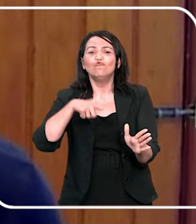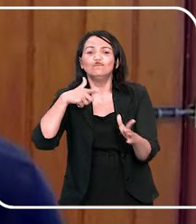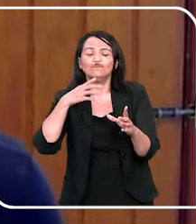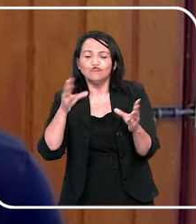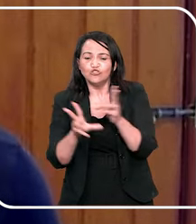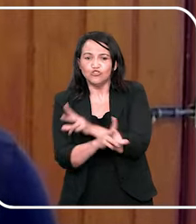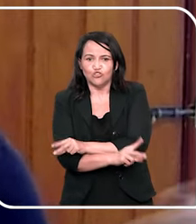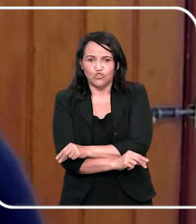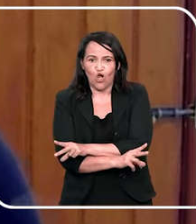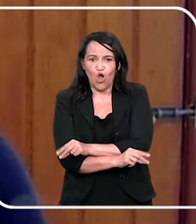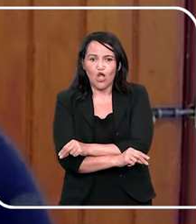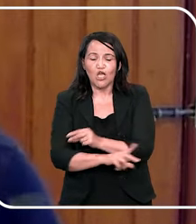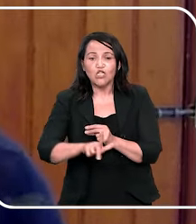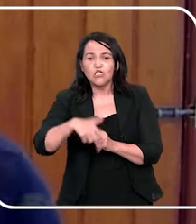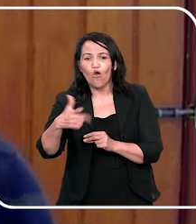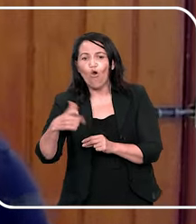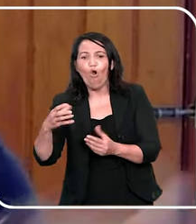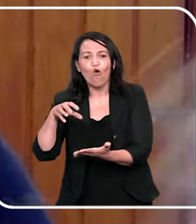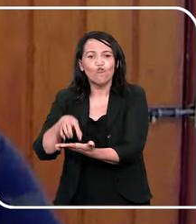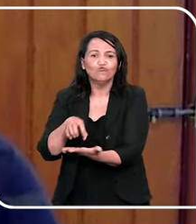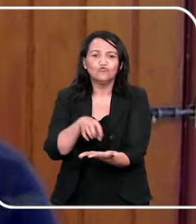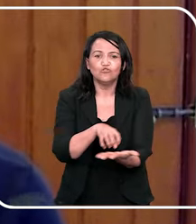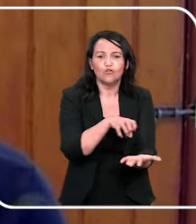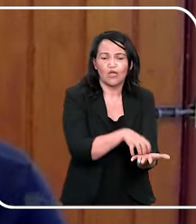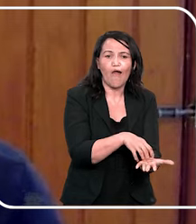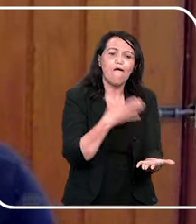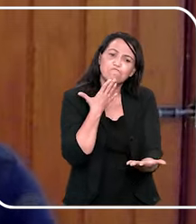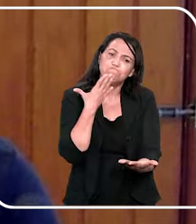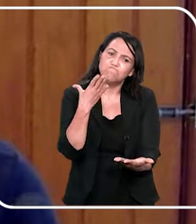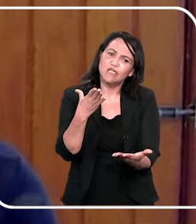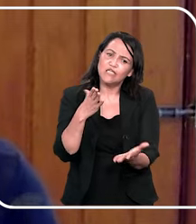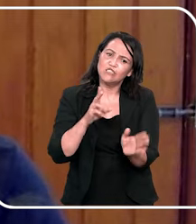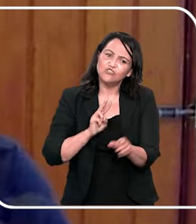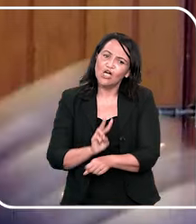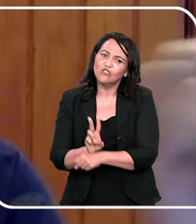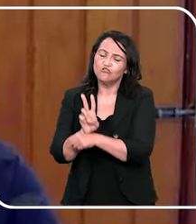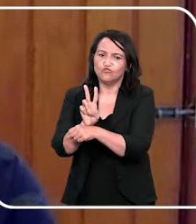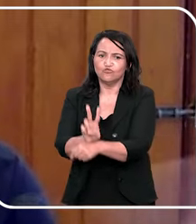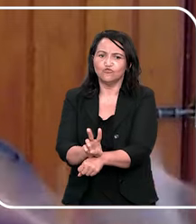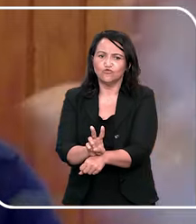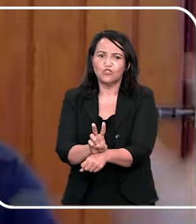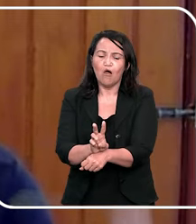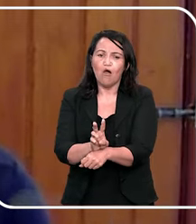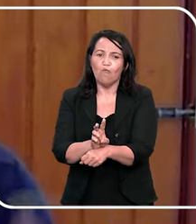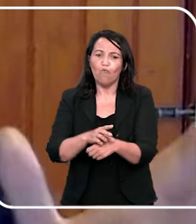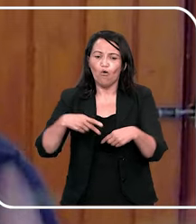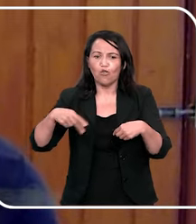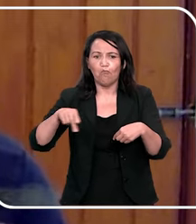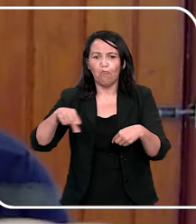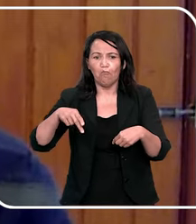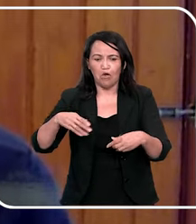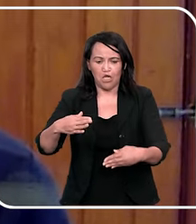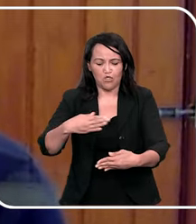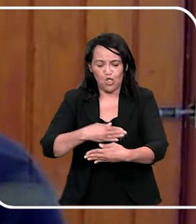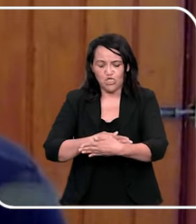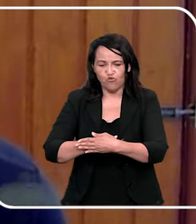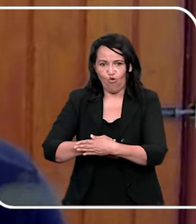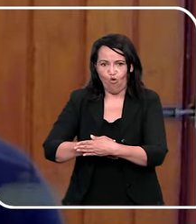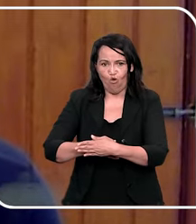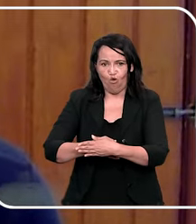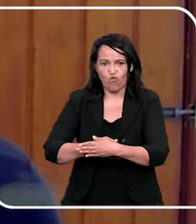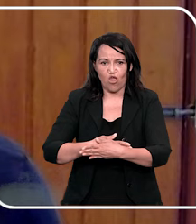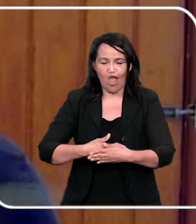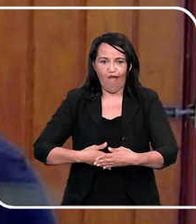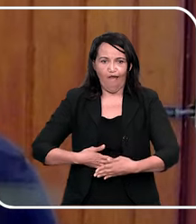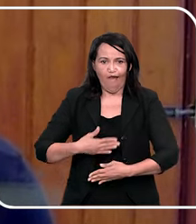para um lugar, coloca a pessoa que está te acompanhando, alguém peça ajuda, coloca um paninho, uma flanelinha, tampa, e põe ali